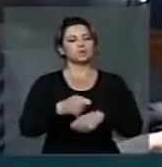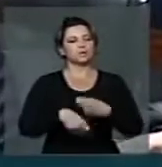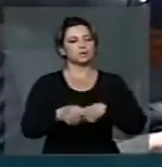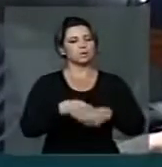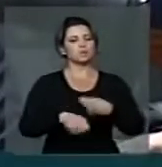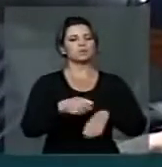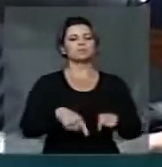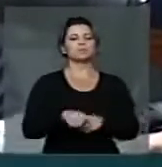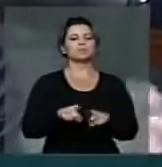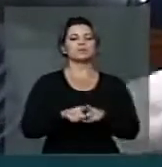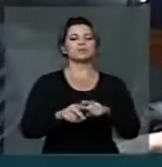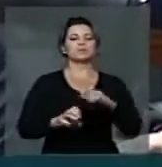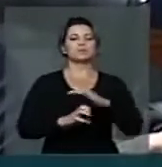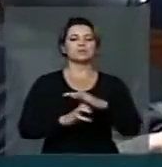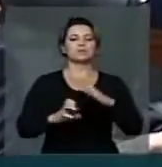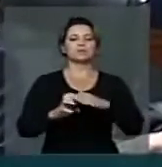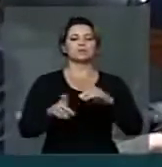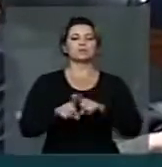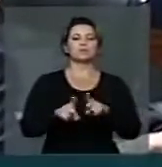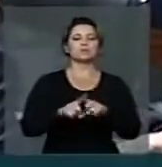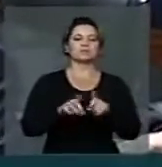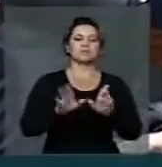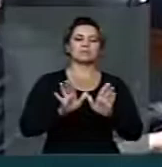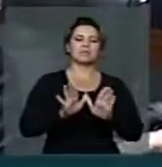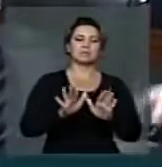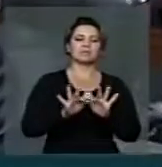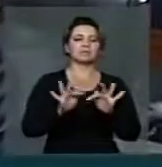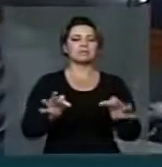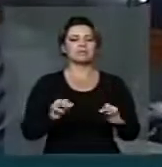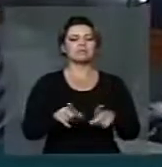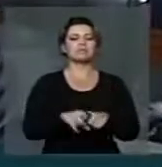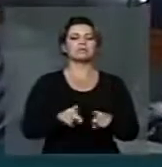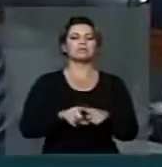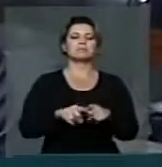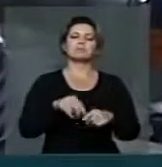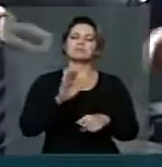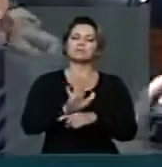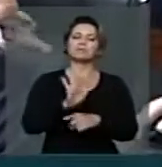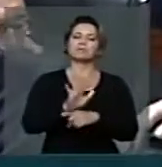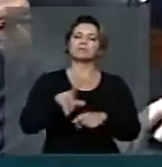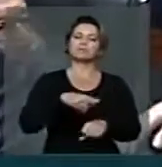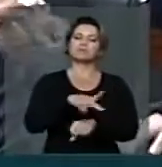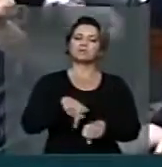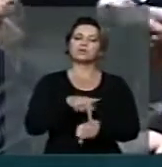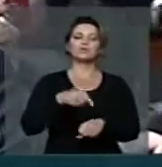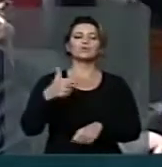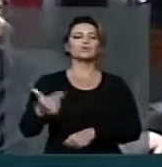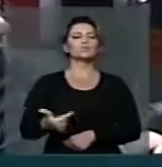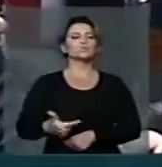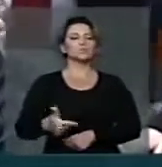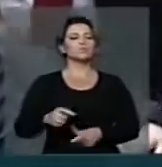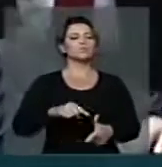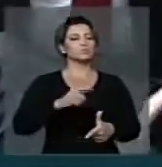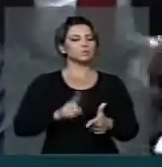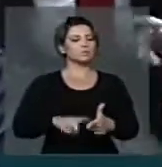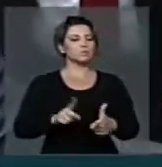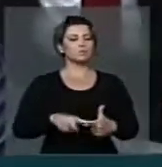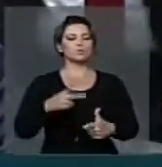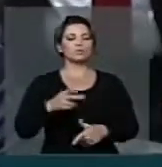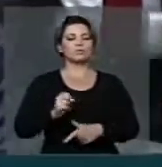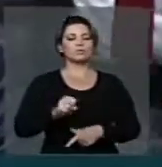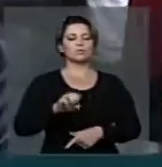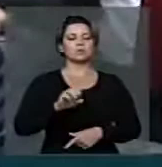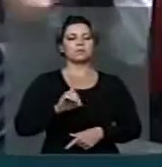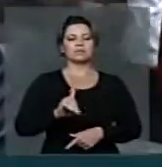pequenos e médios empresários e temos que estar apostando nesse país. Segundo o que o presidente colocou, o PSD não vai